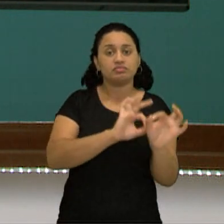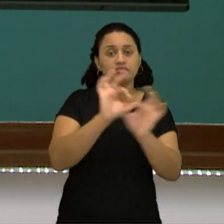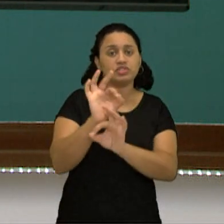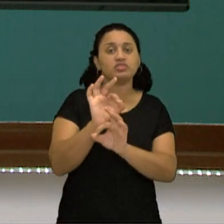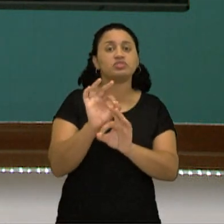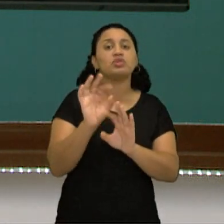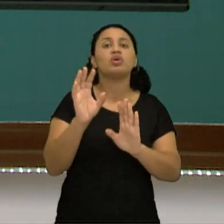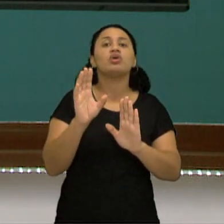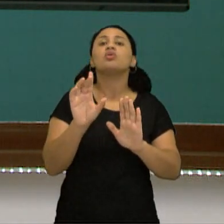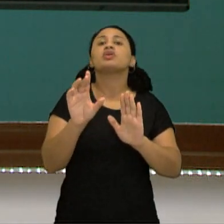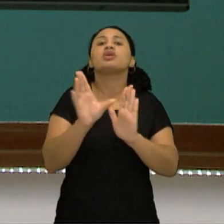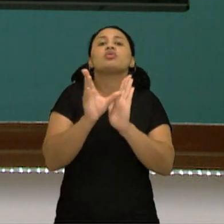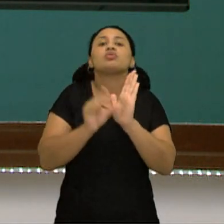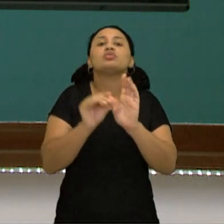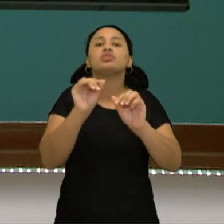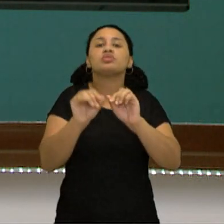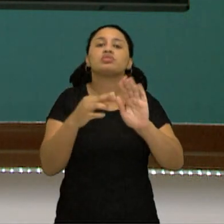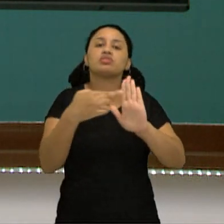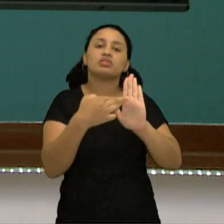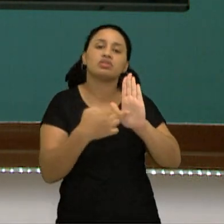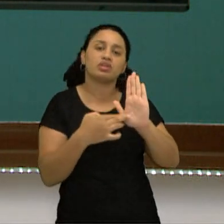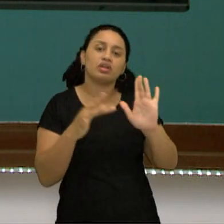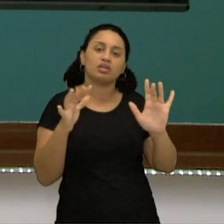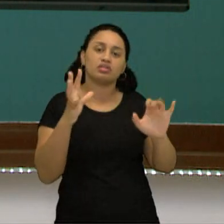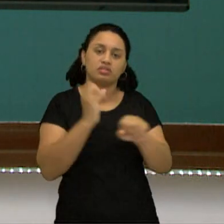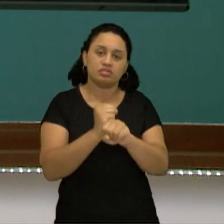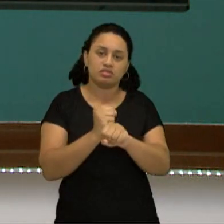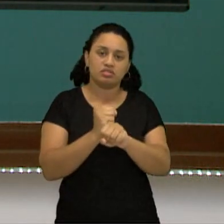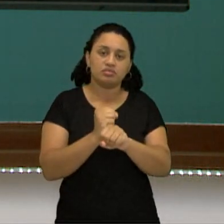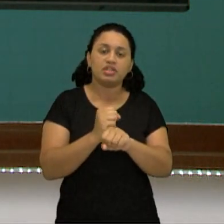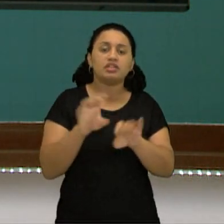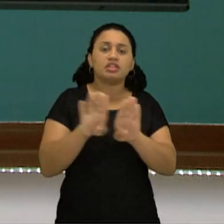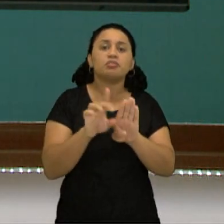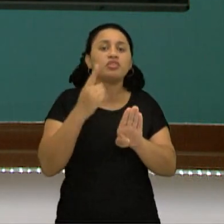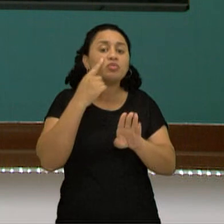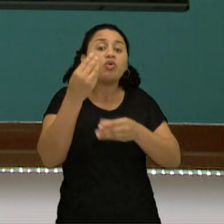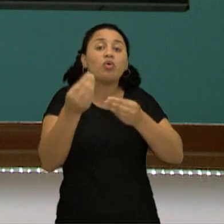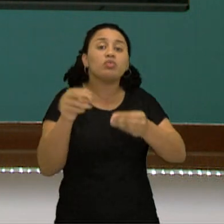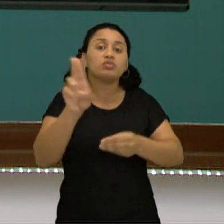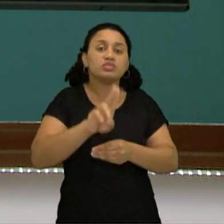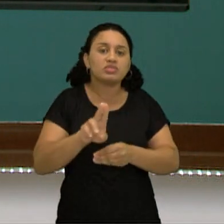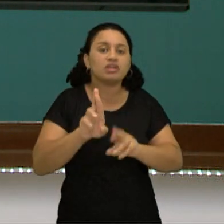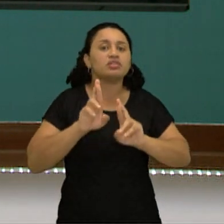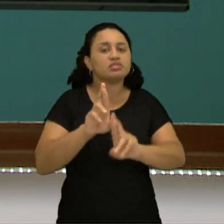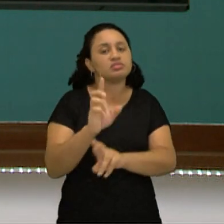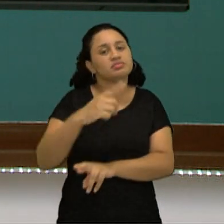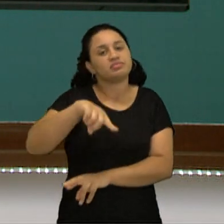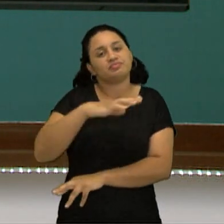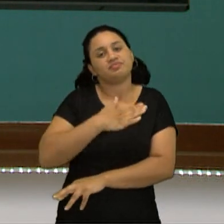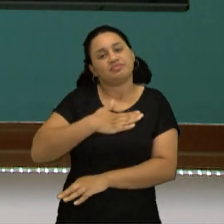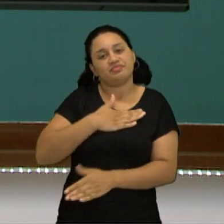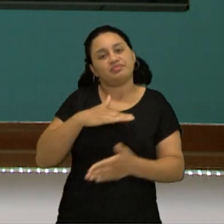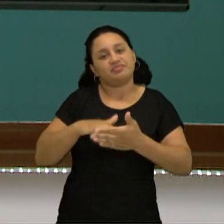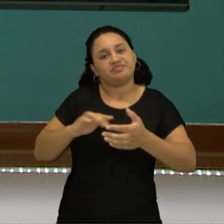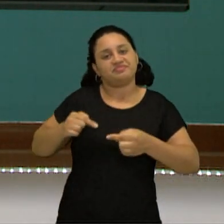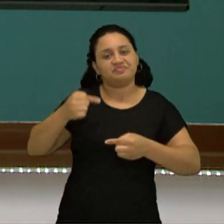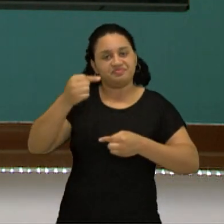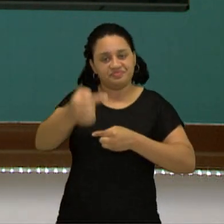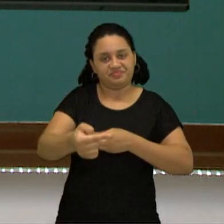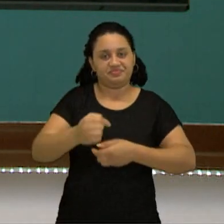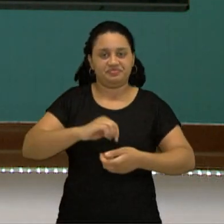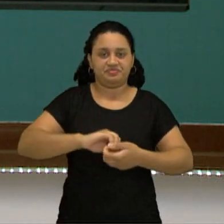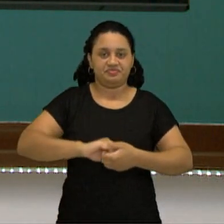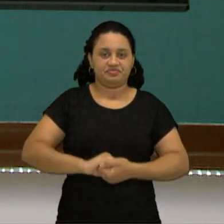falamos sobre as propriedades da adição e vimos como aplicá-los. Espero que vocês tenham gostado e até breve.